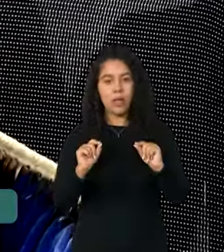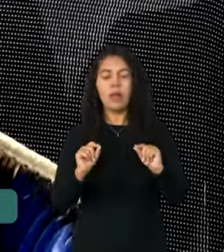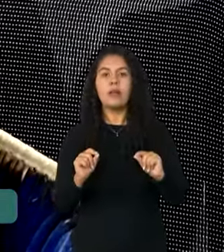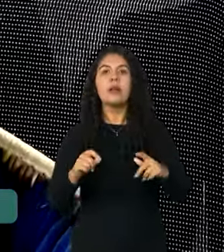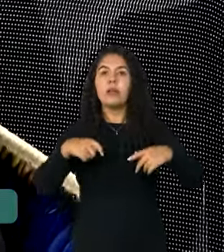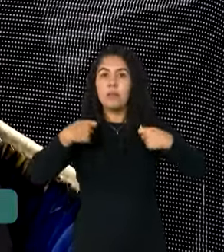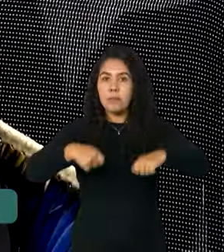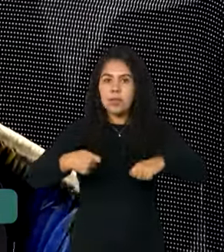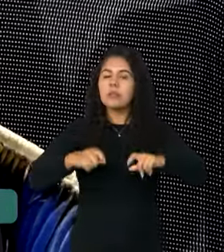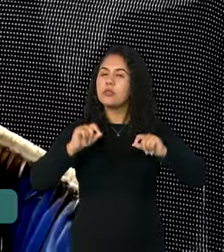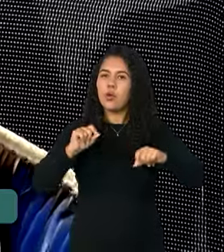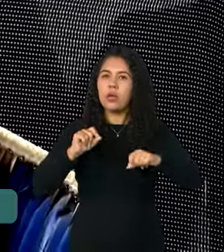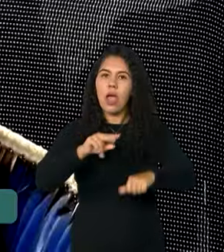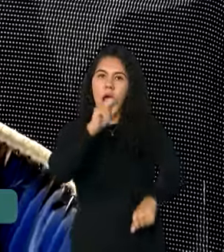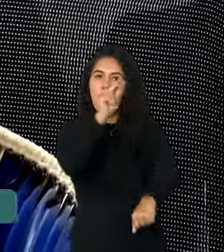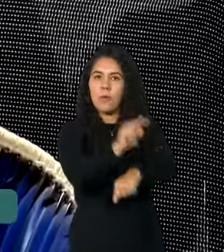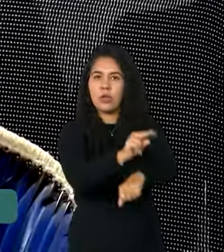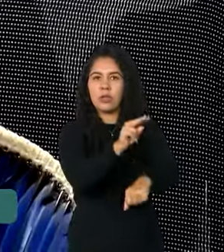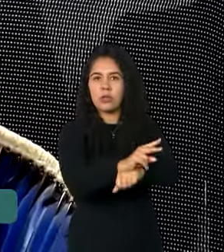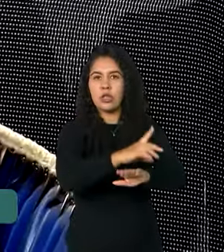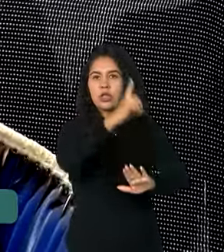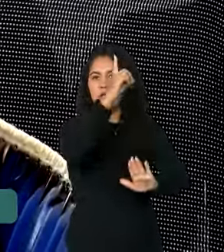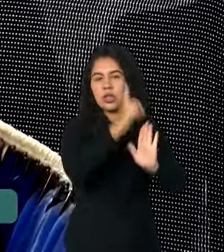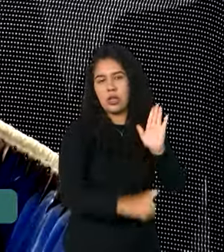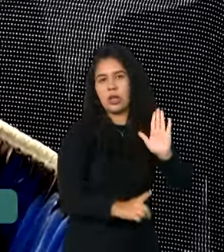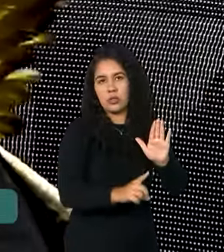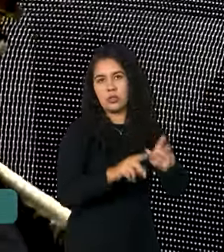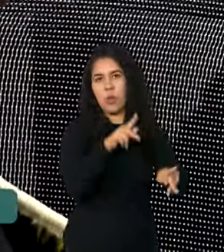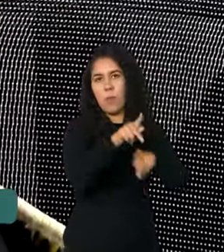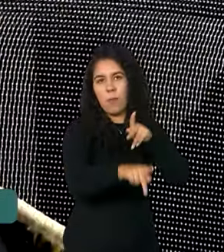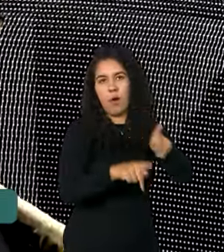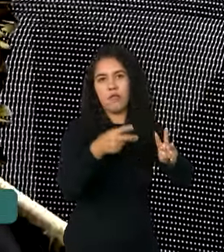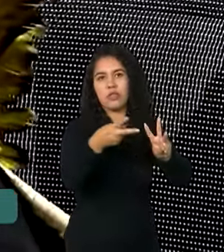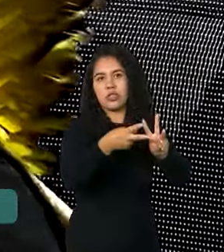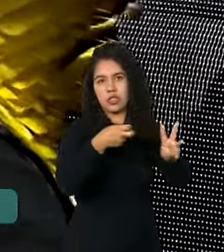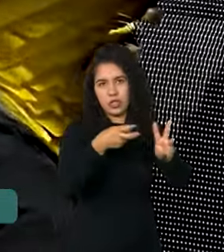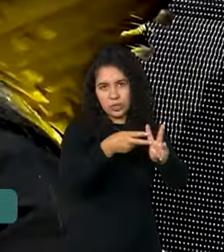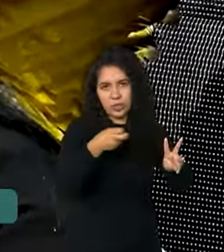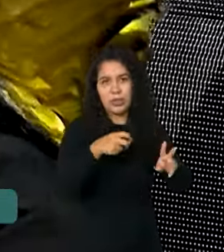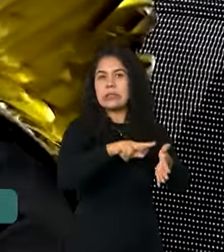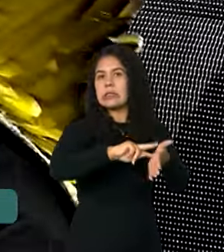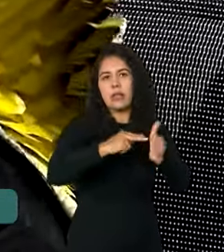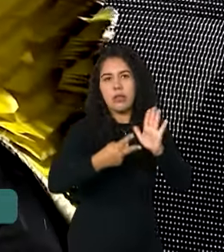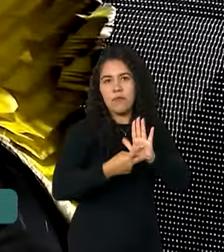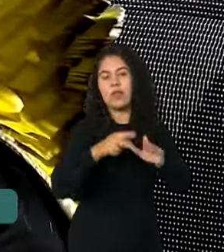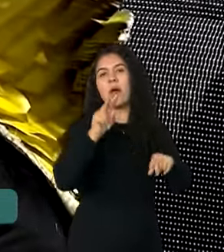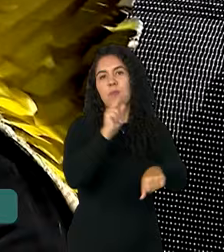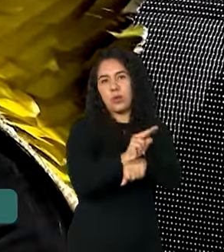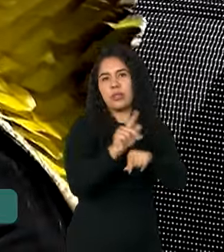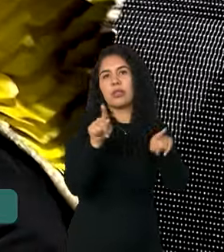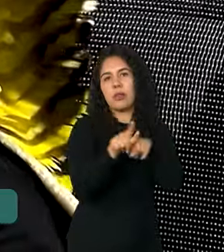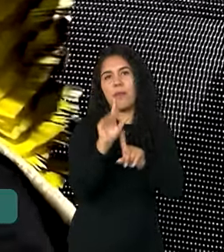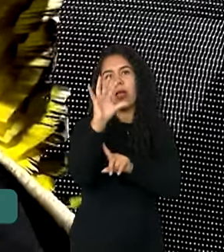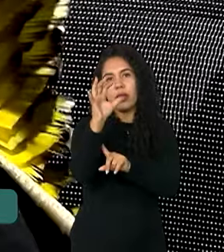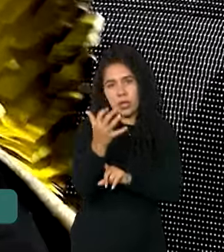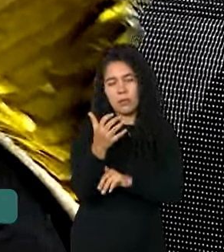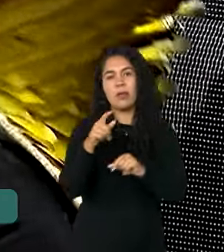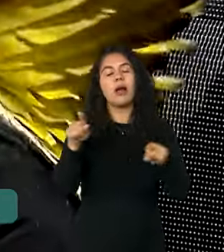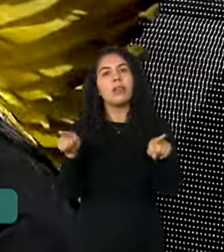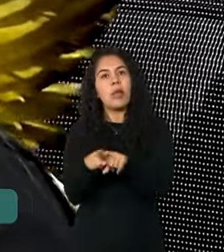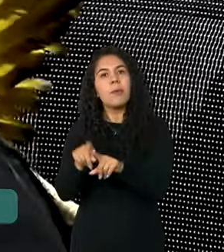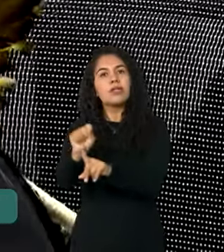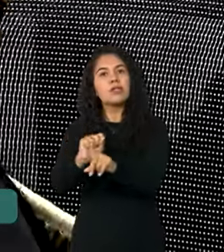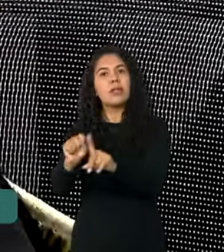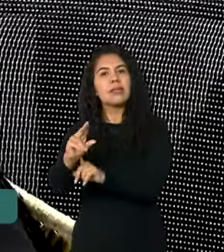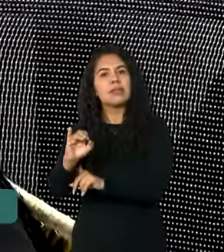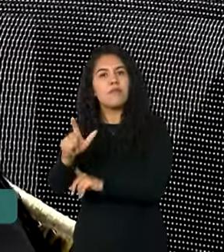sem a proteção dos direitos dos povos indígenas e destacou a importância da participação da sociedade civil no